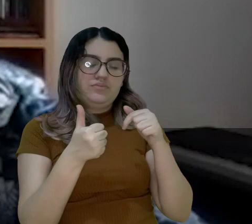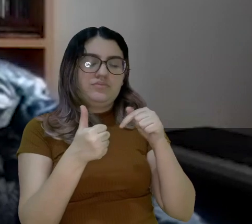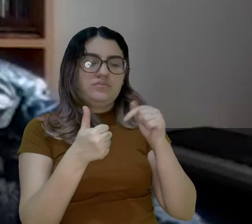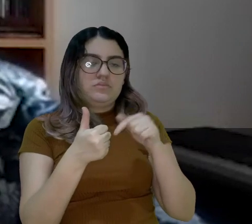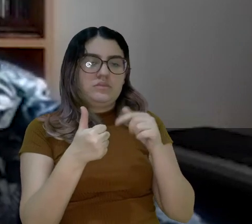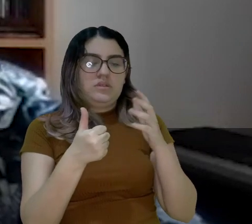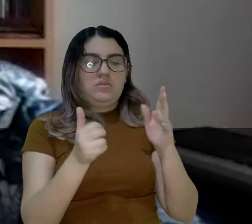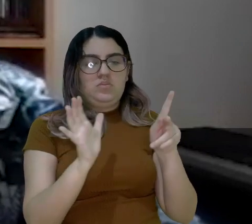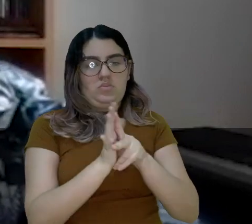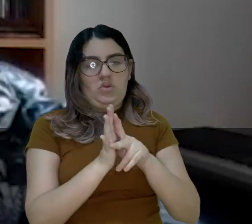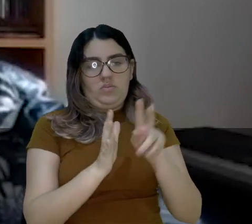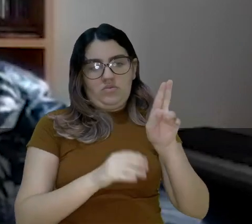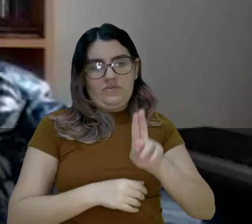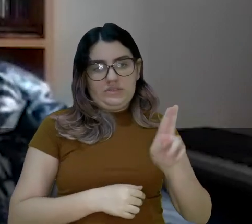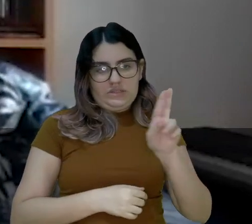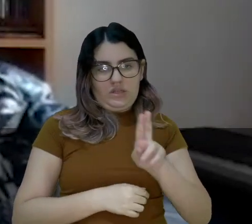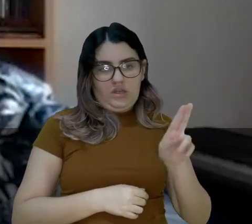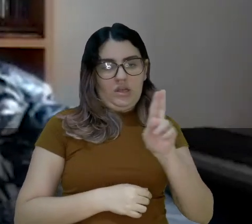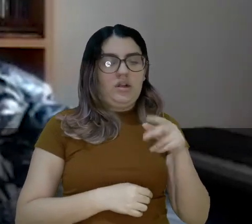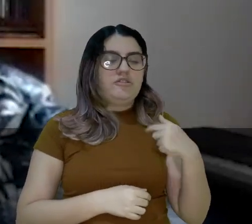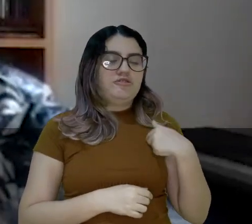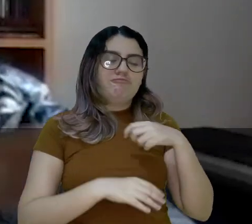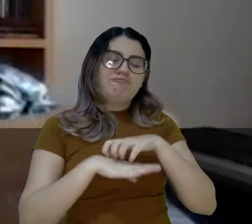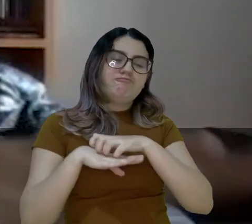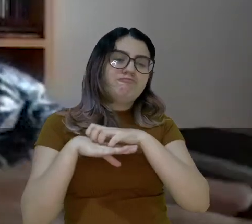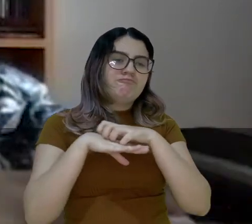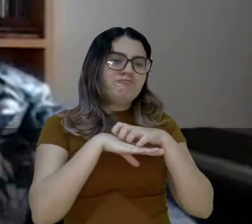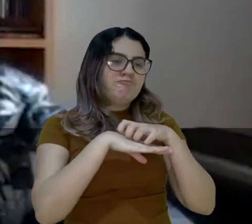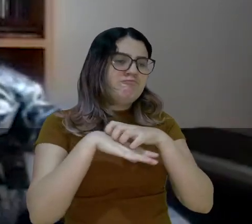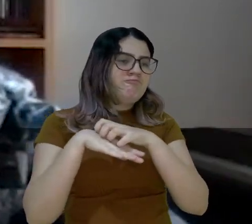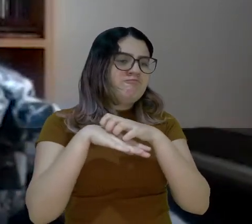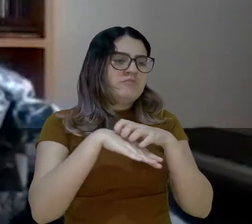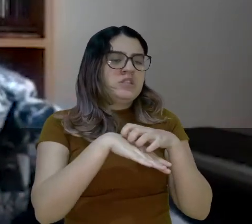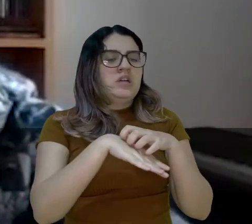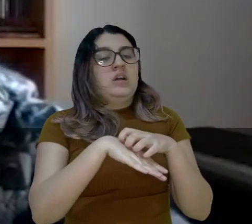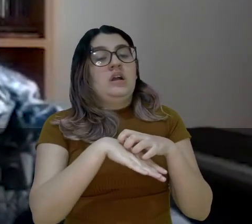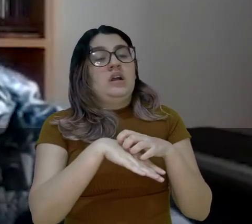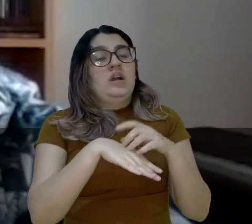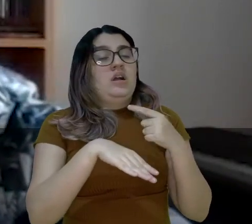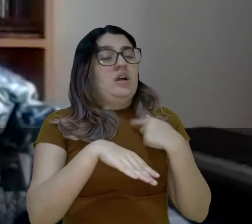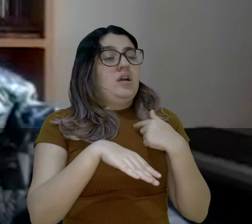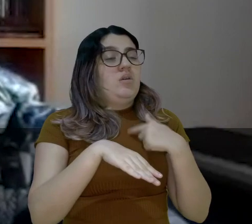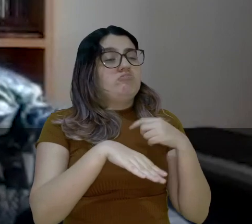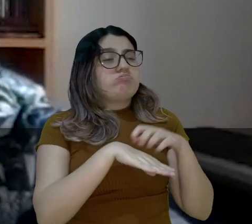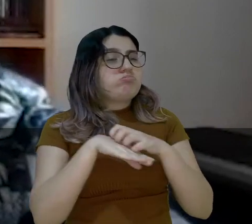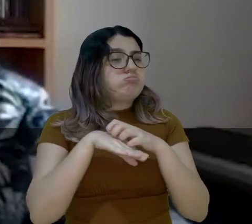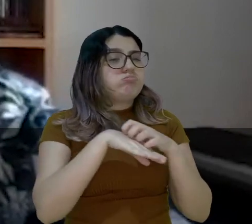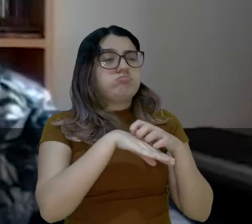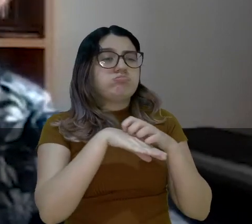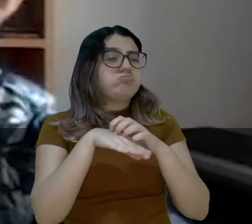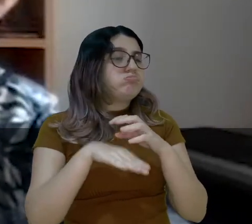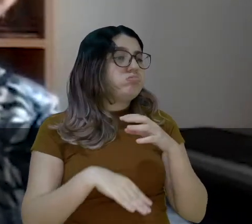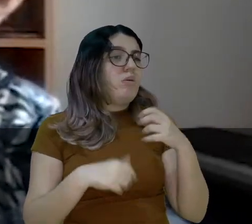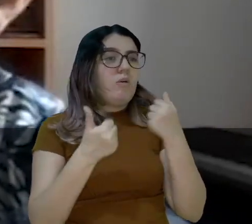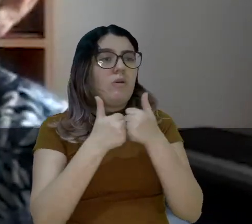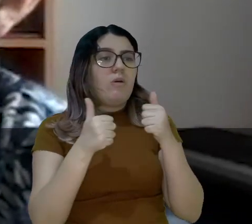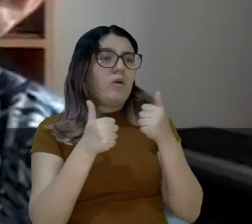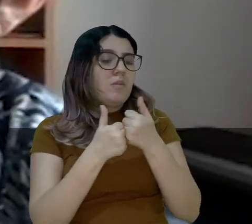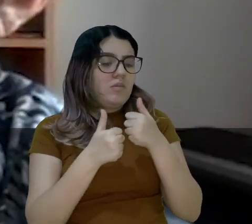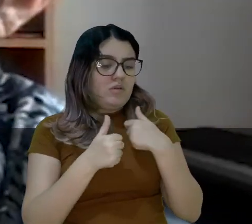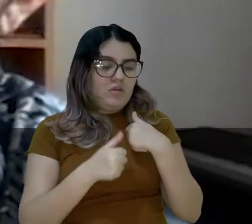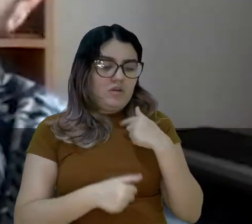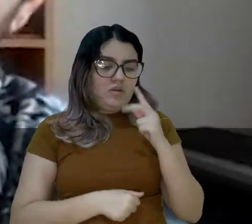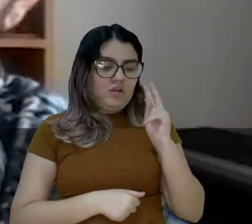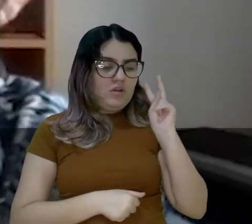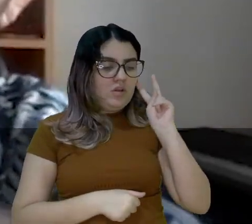com o bus, o carro, para a minha universidade. E, em esse trajeto, você